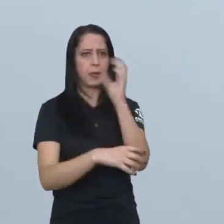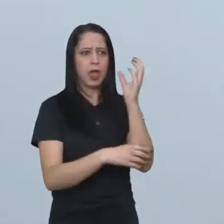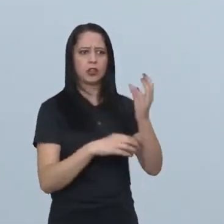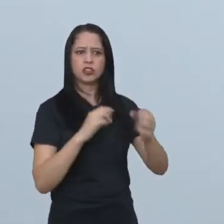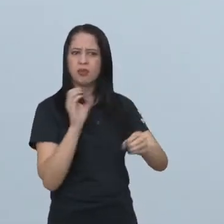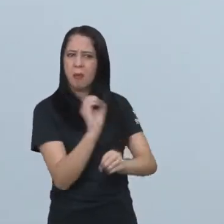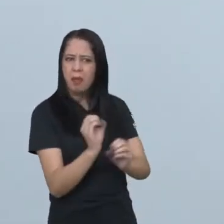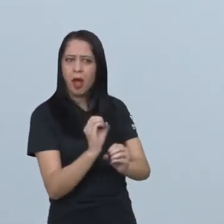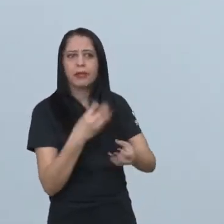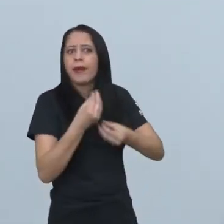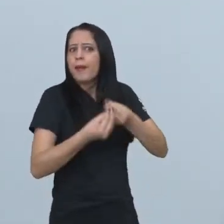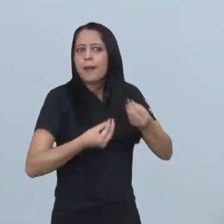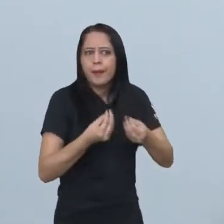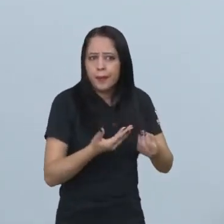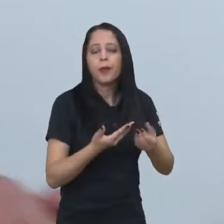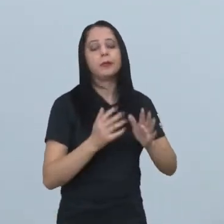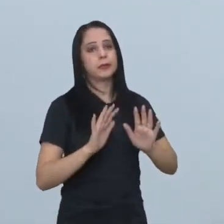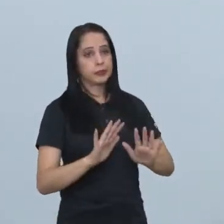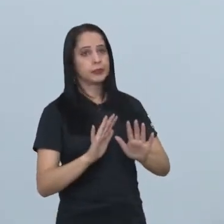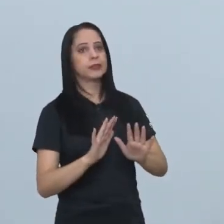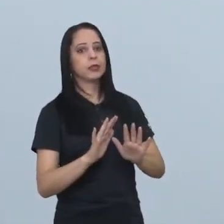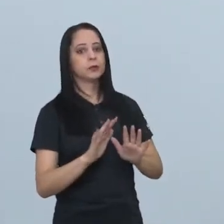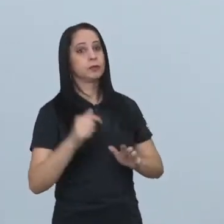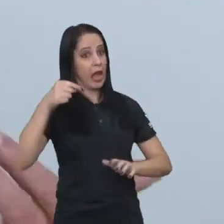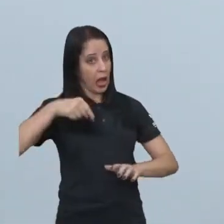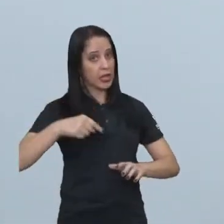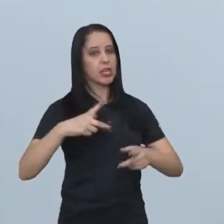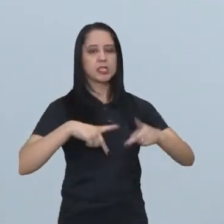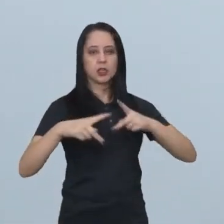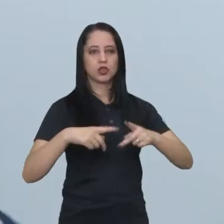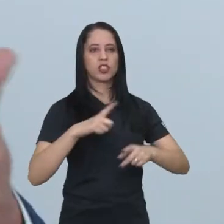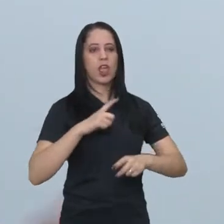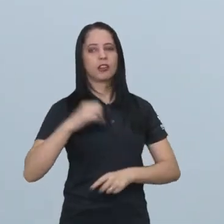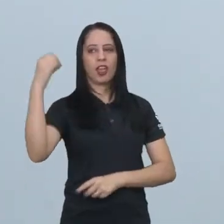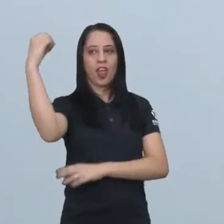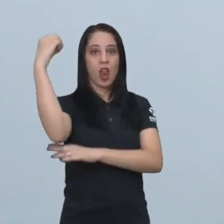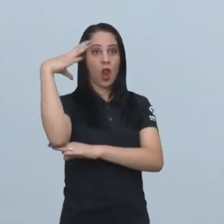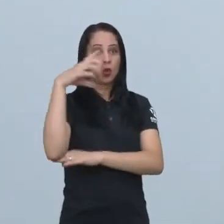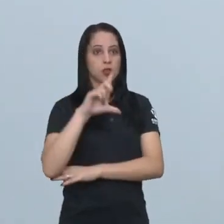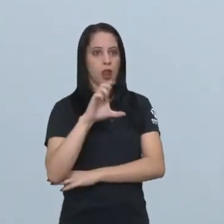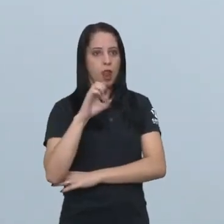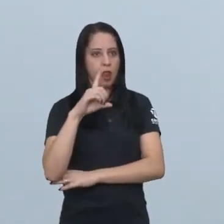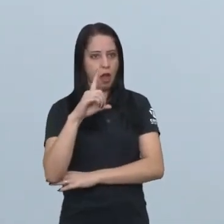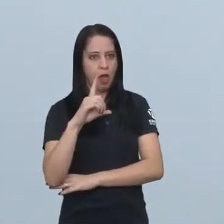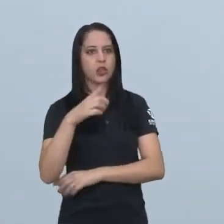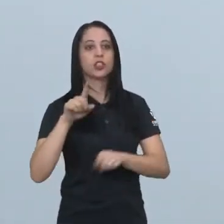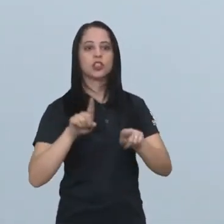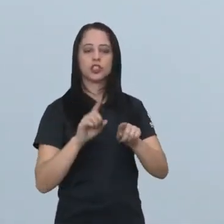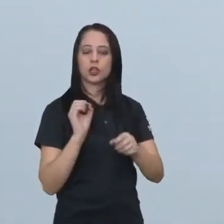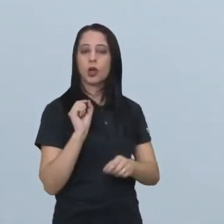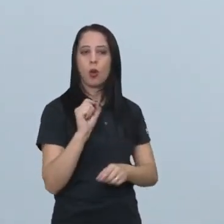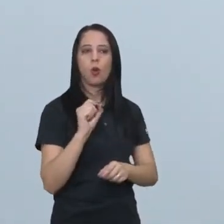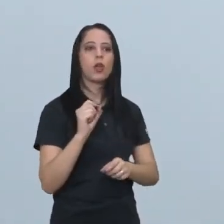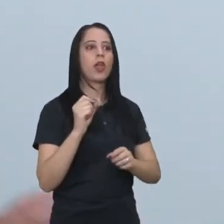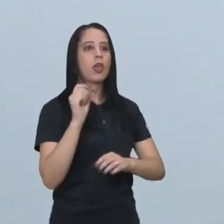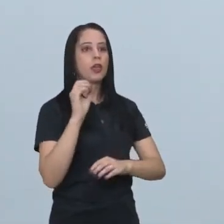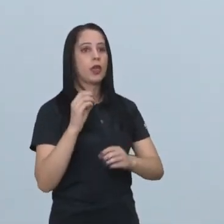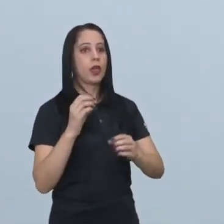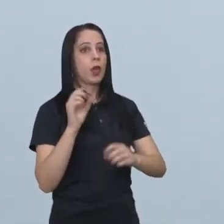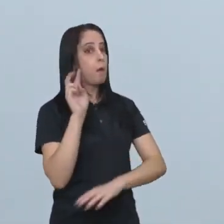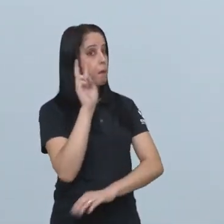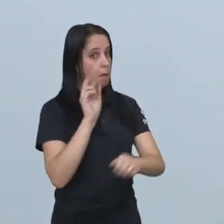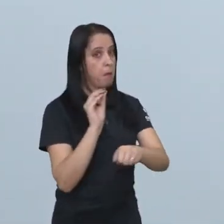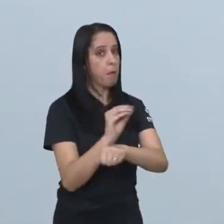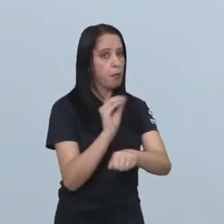cidade sustentável. Então, aqui foram vários, eu já fiz alguns destaques, mas a gente pode colocar a nossa iluminação por LED, que tem uma grande